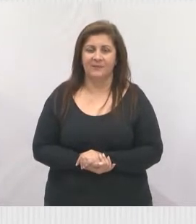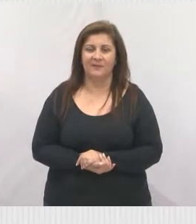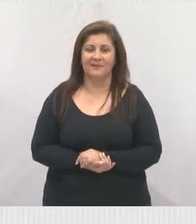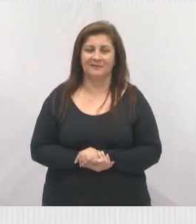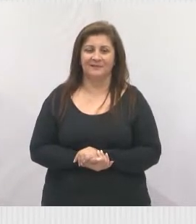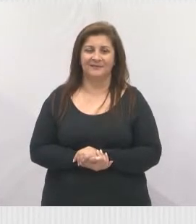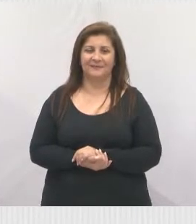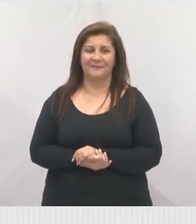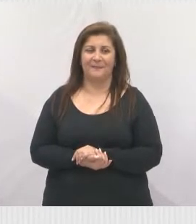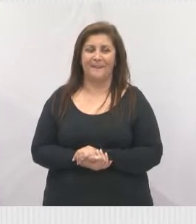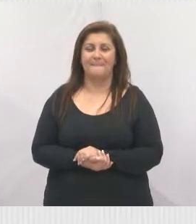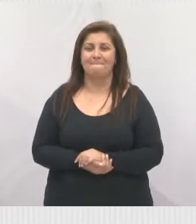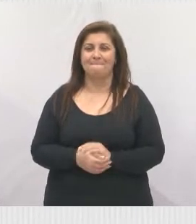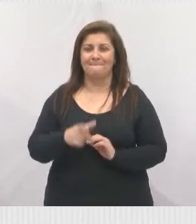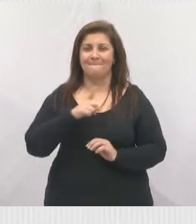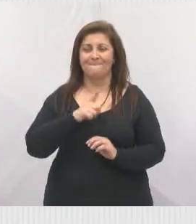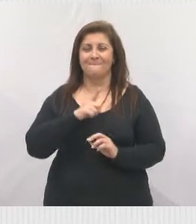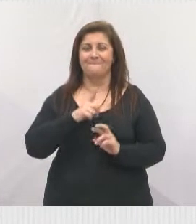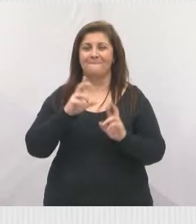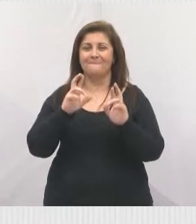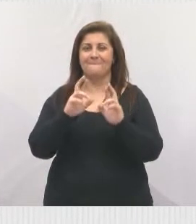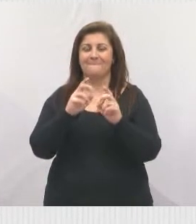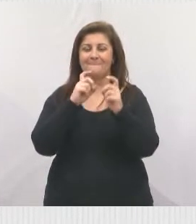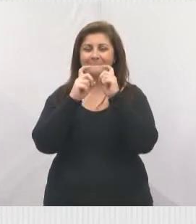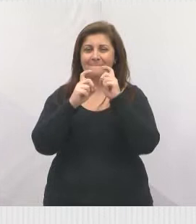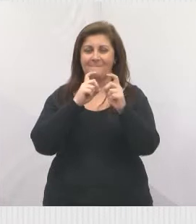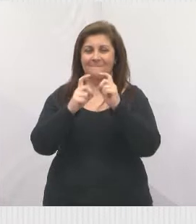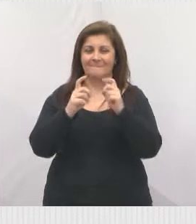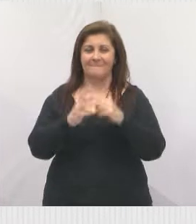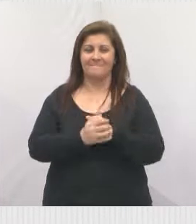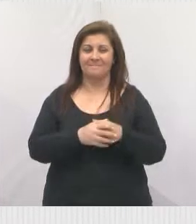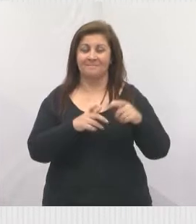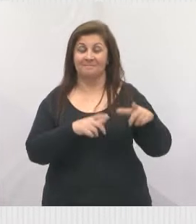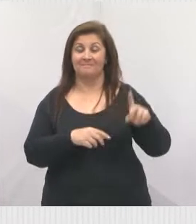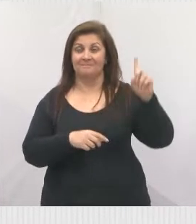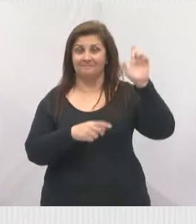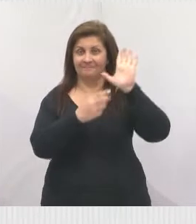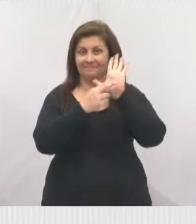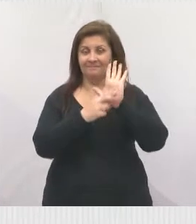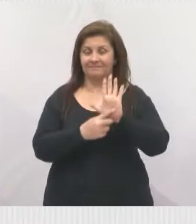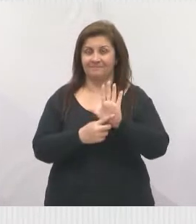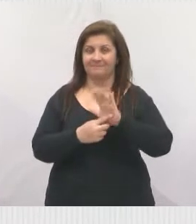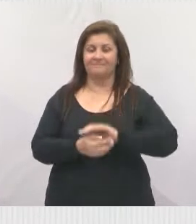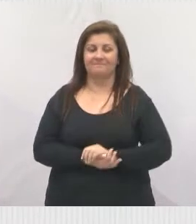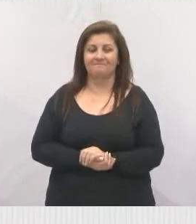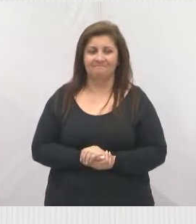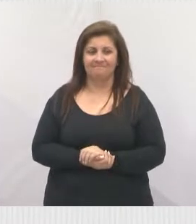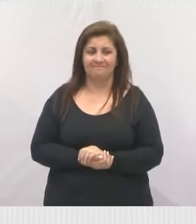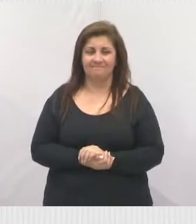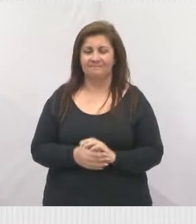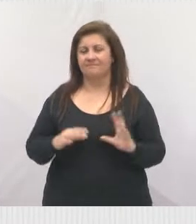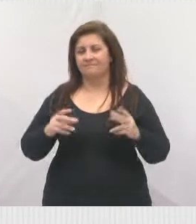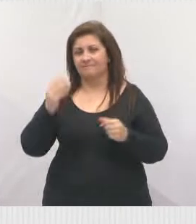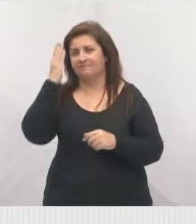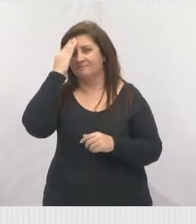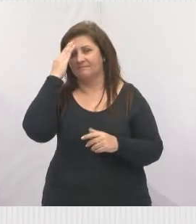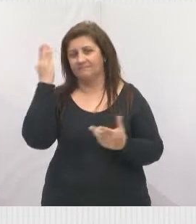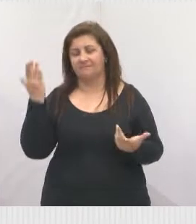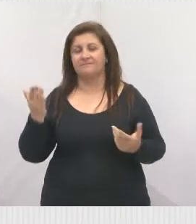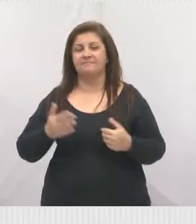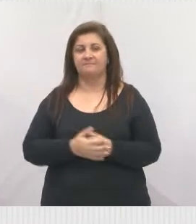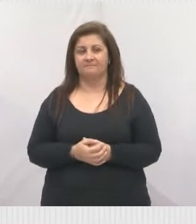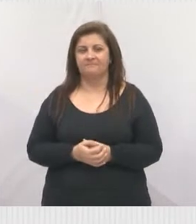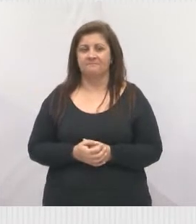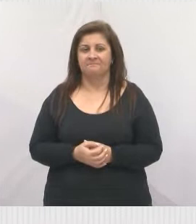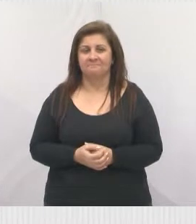A gente teve uma reunião aqui com alguns representantes do Recanto dos Pássaros. Recanto dos Pássaros, todo mundo sabe, né, que